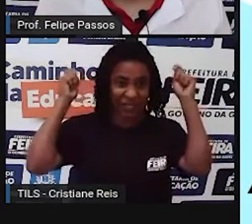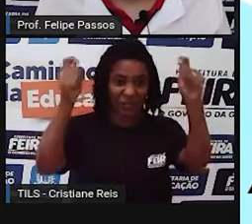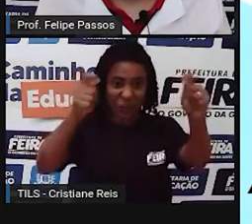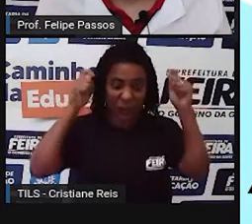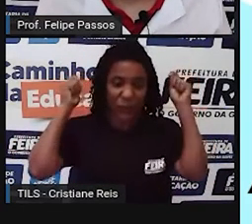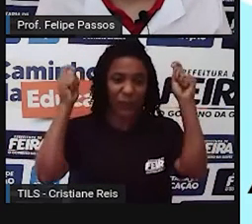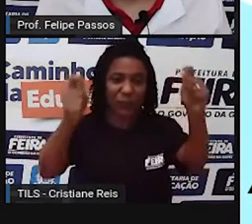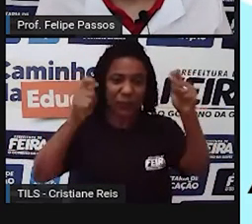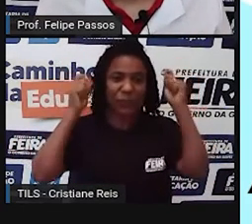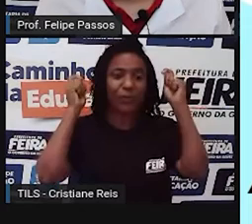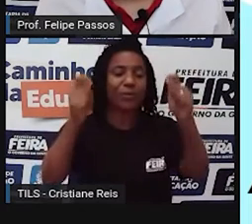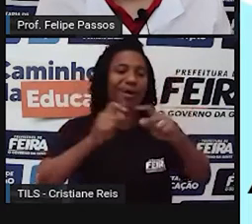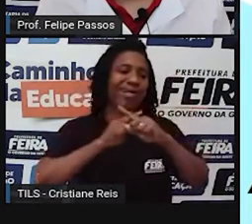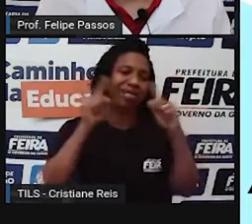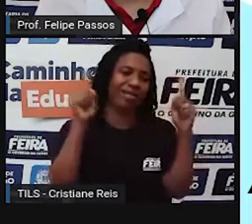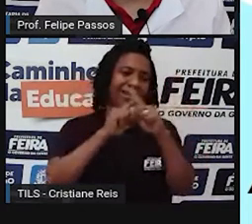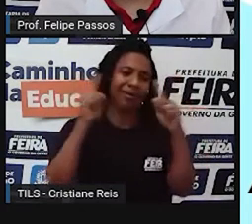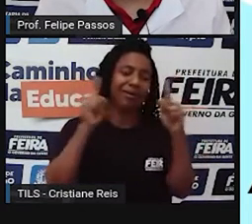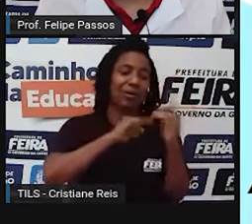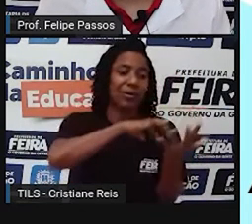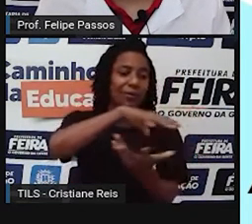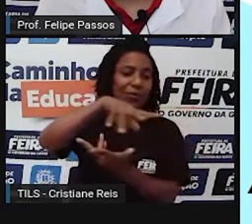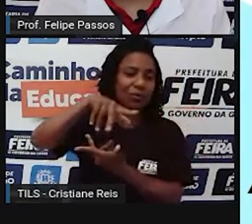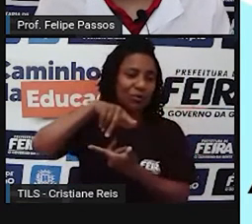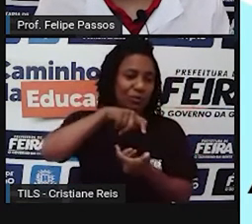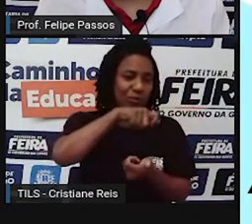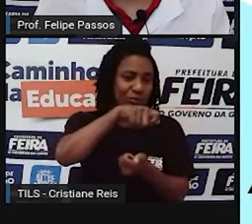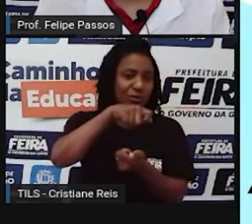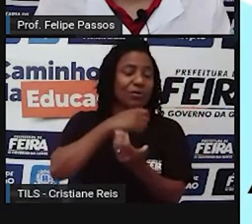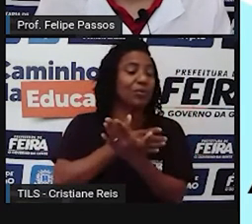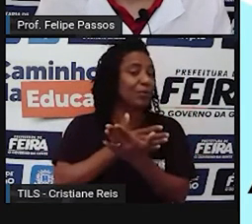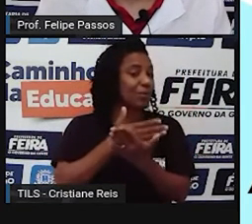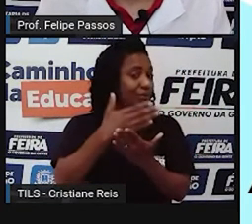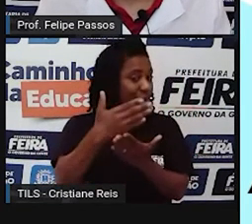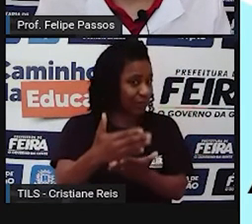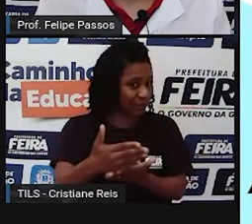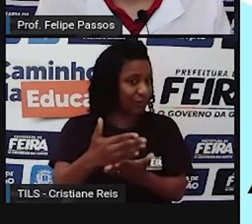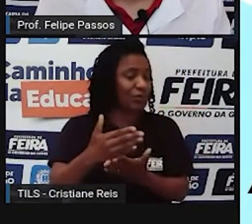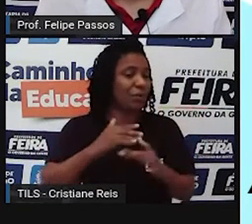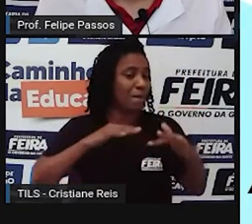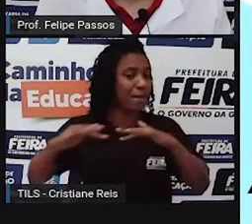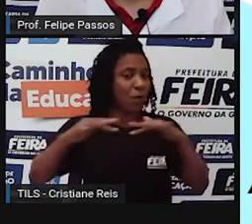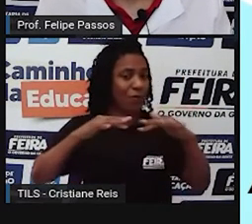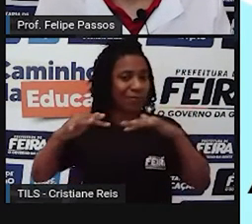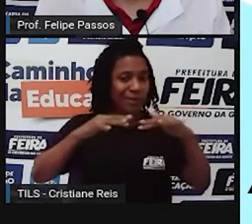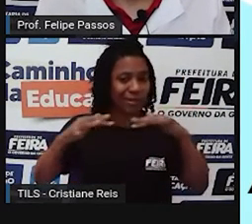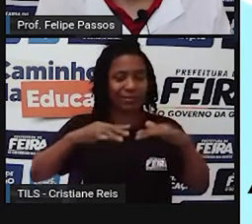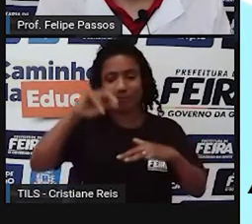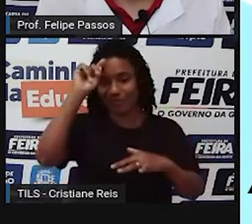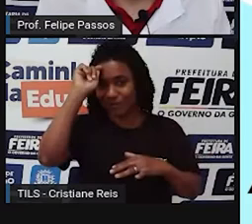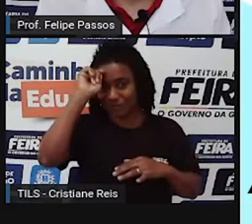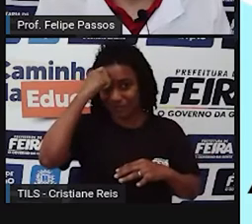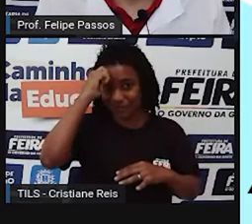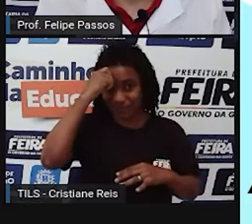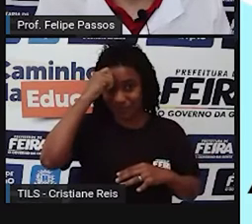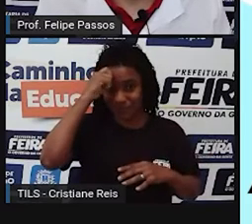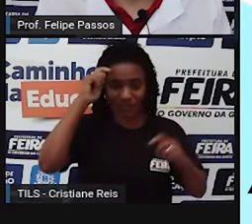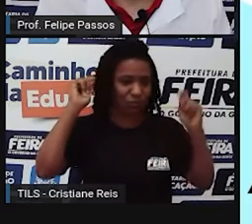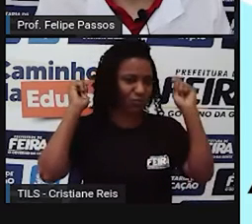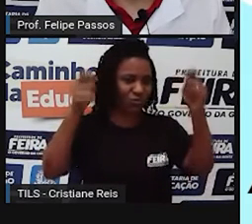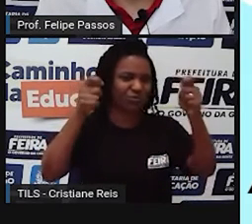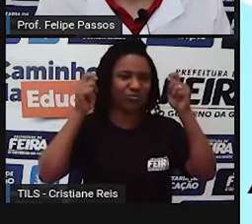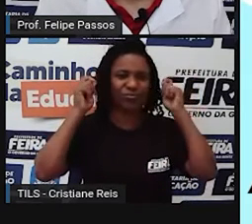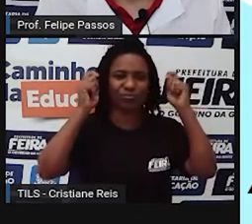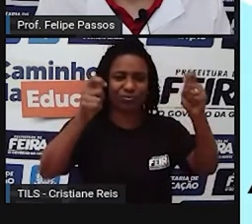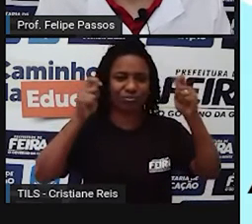popularizou no mundo todo e levou ao movimento Black Lives Matter crescer bastante. Que Black Lives Matter é uma expressão em